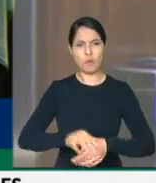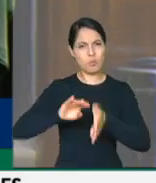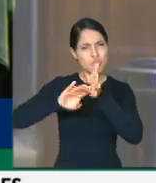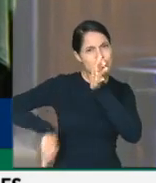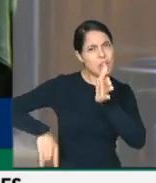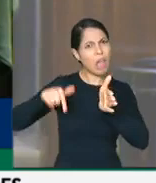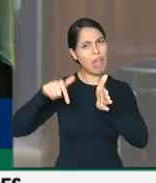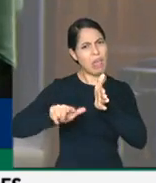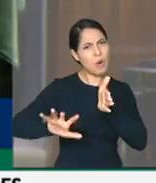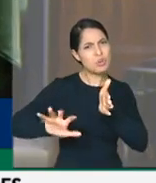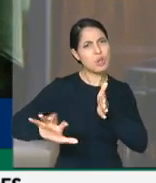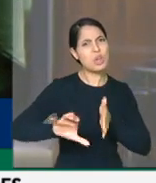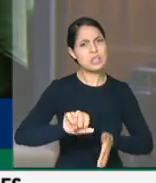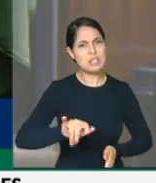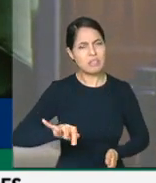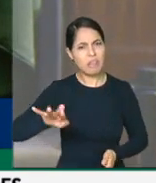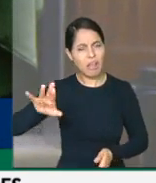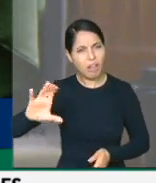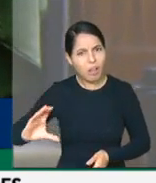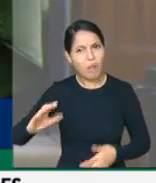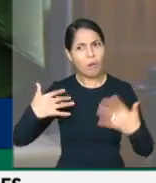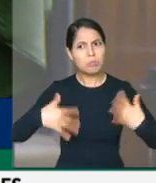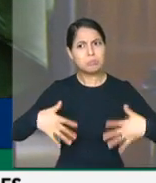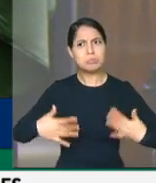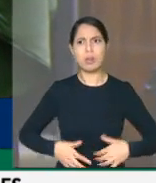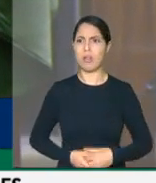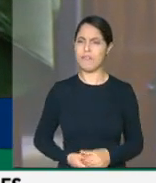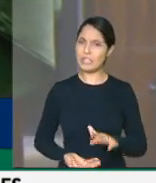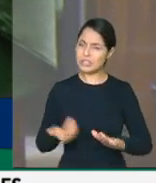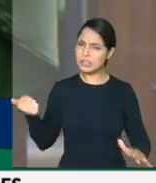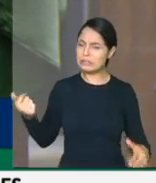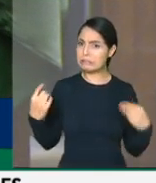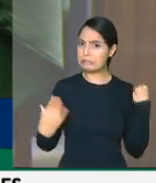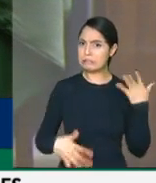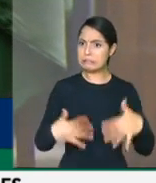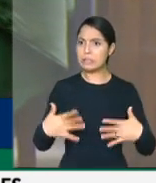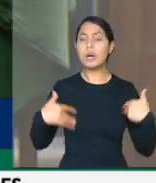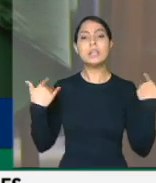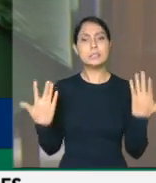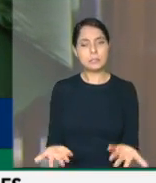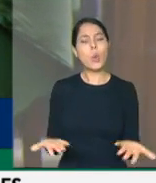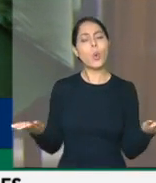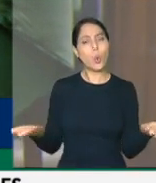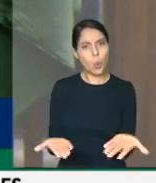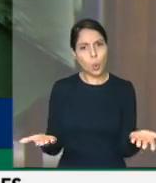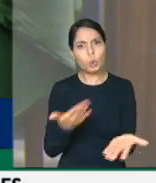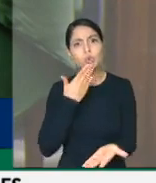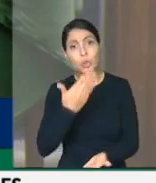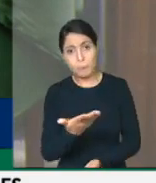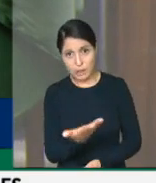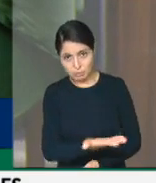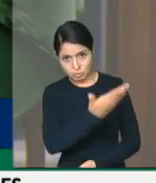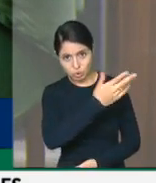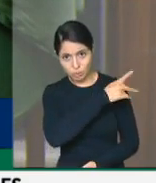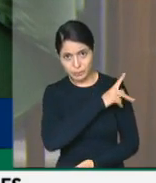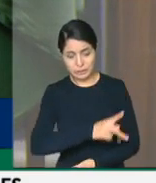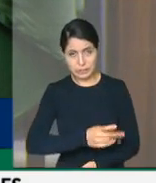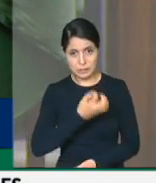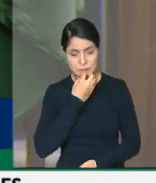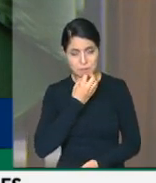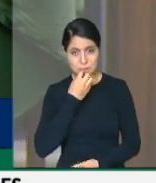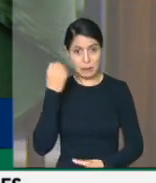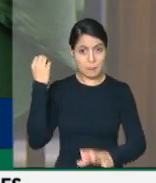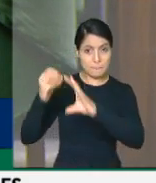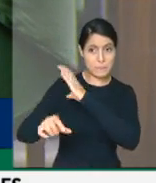requerimento, presidente Rodrigo Maia, para que vossa excelência ainda encaminhe hoje ao presidente da república e ao ministro